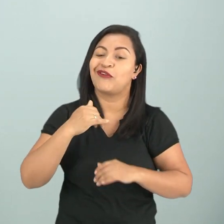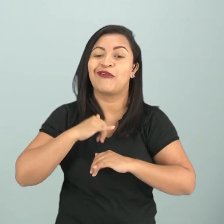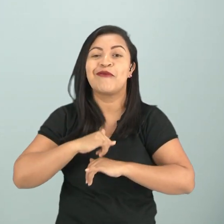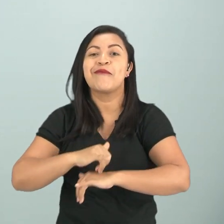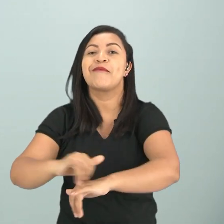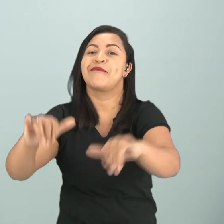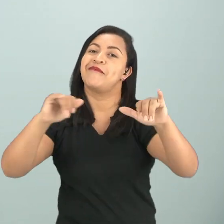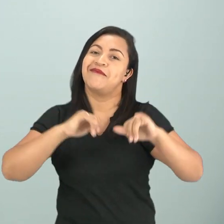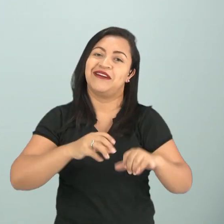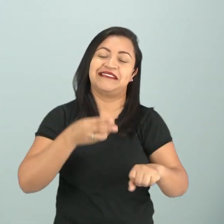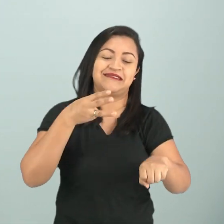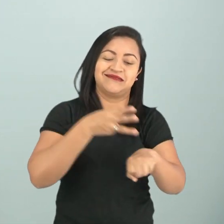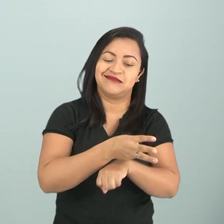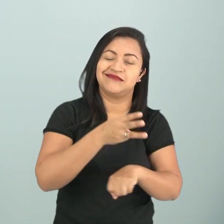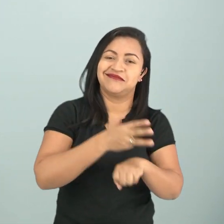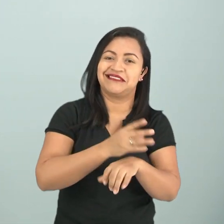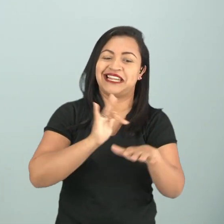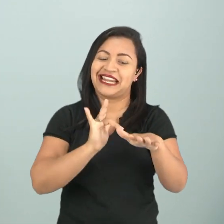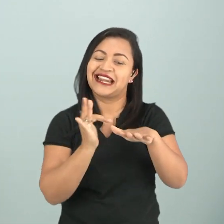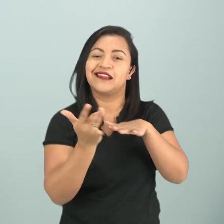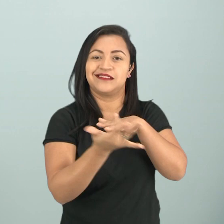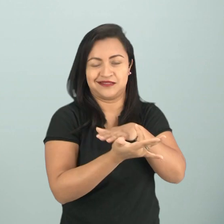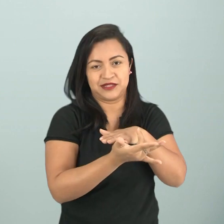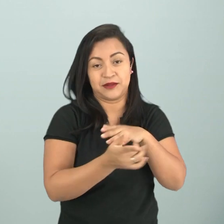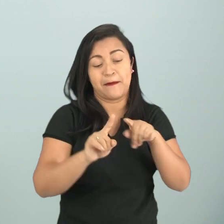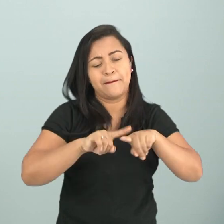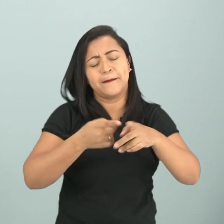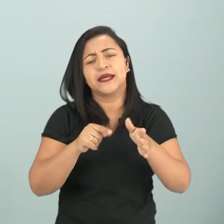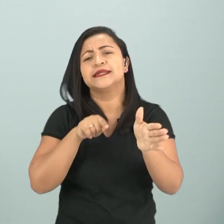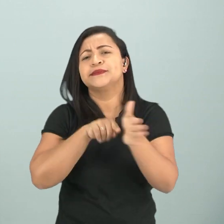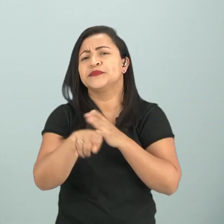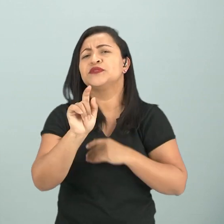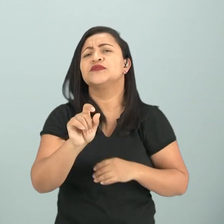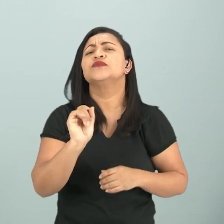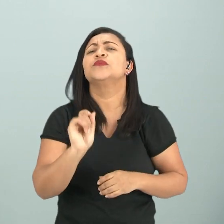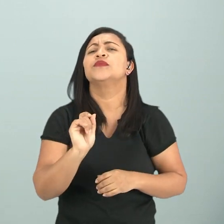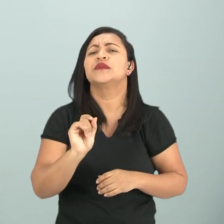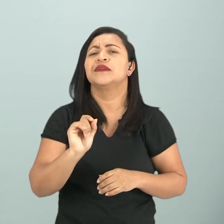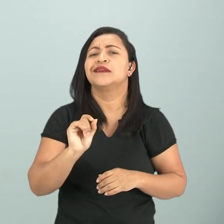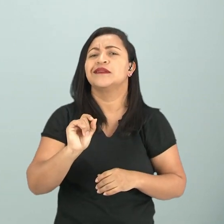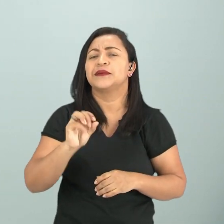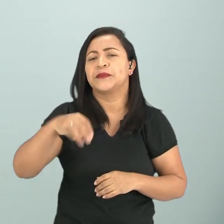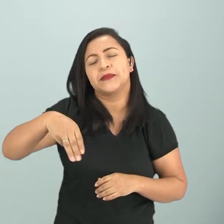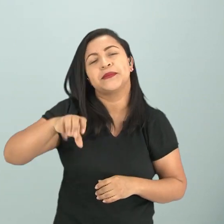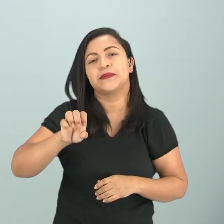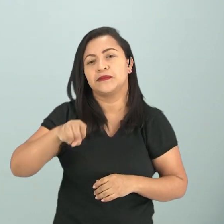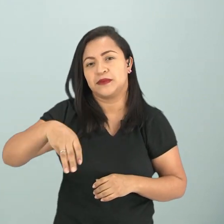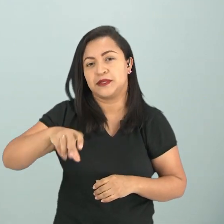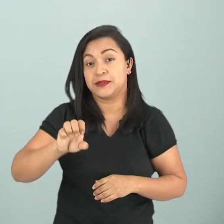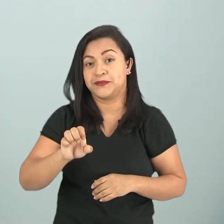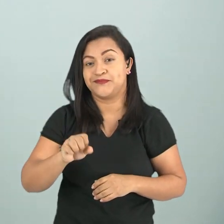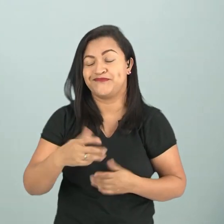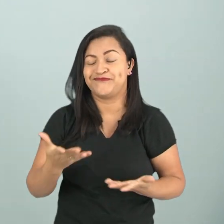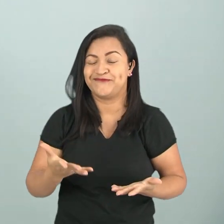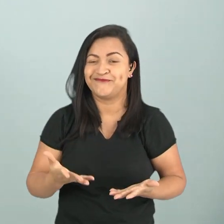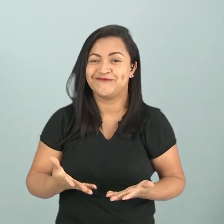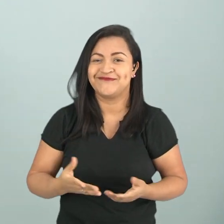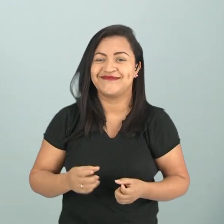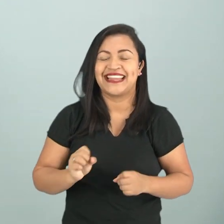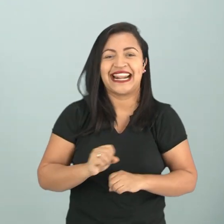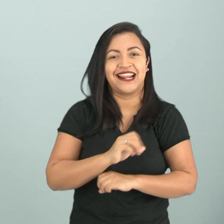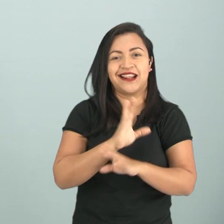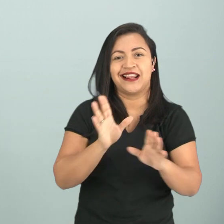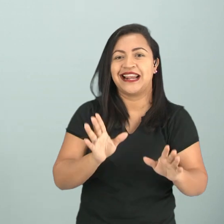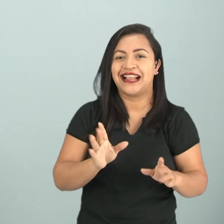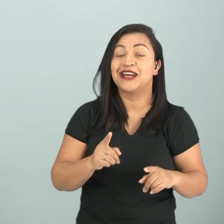redes sociais ou no WhatsApp. Mas se alguém te perguntasse o que é meme, você saberia responder? Gente, é impossível você